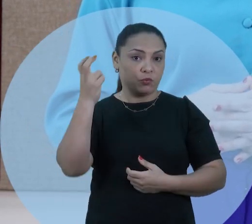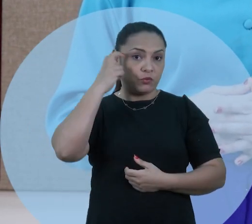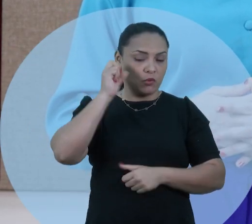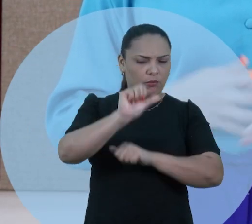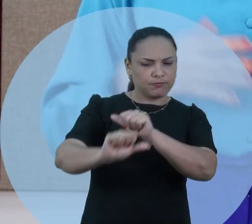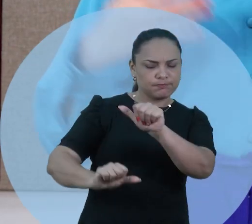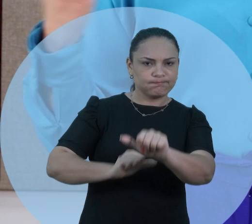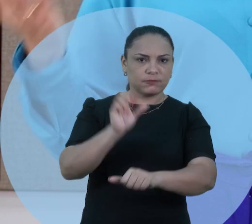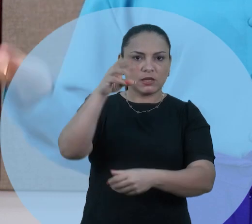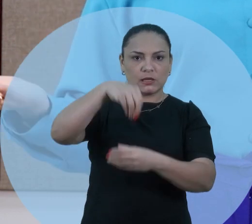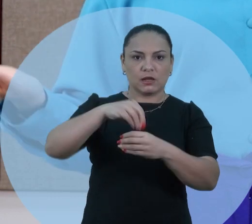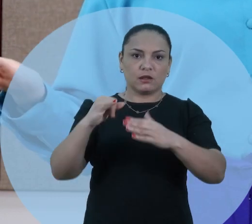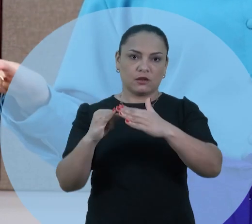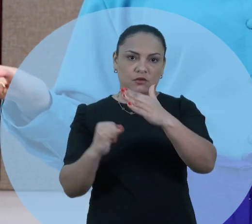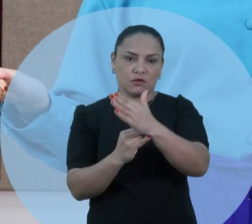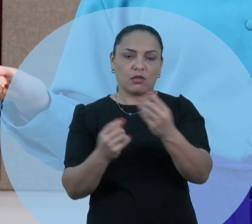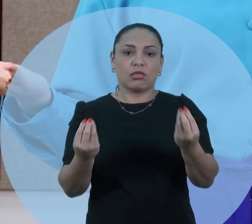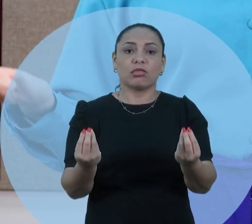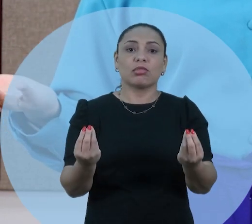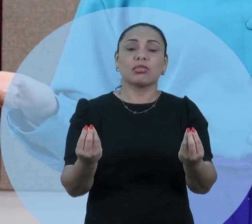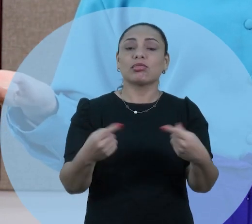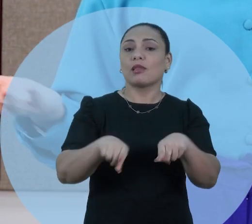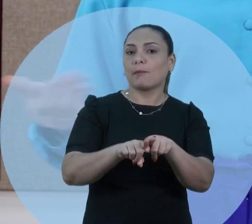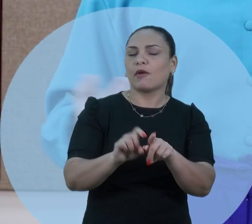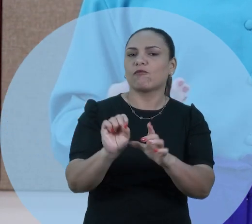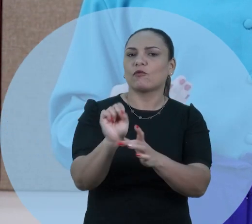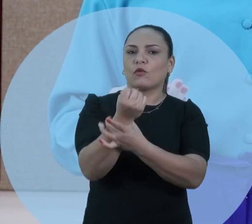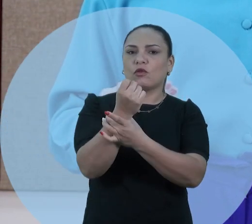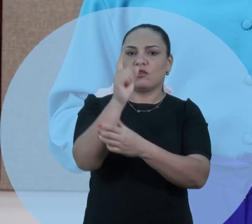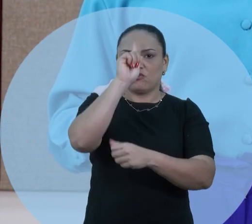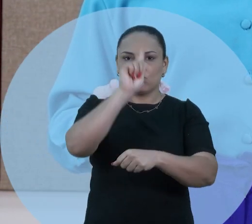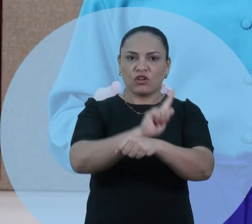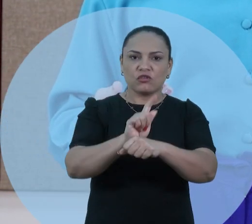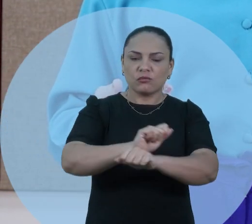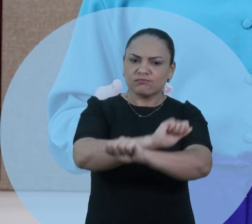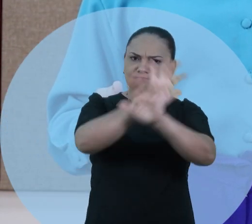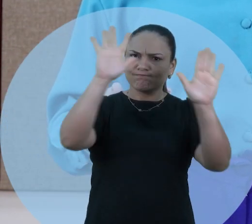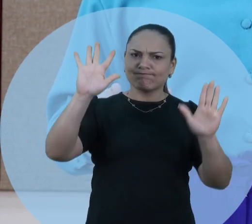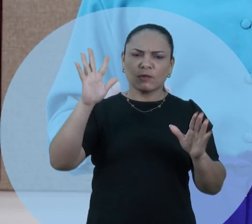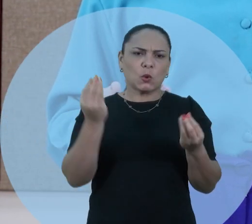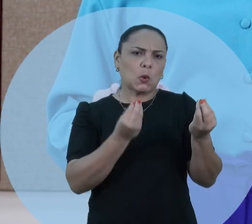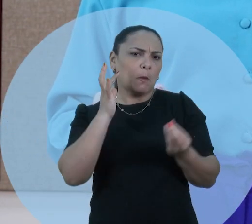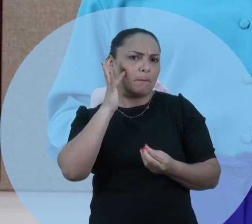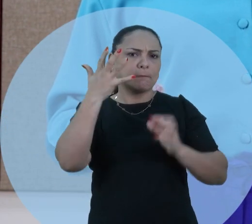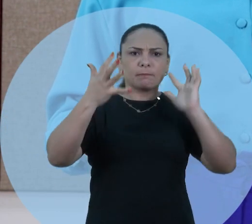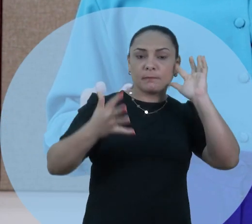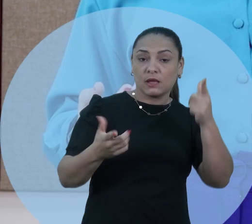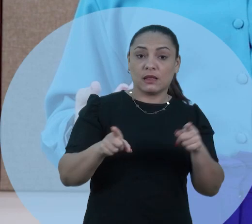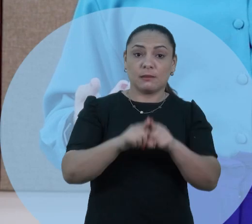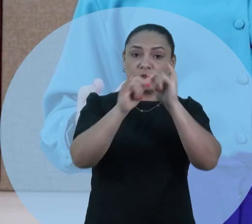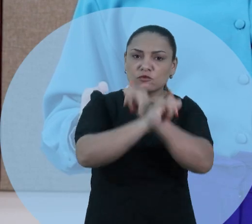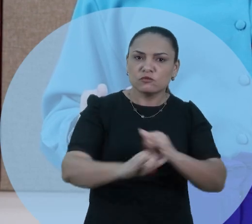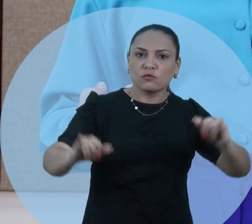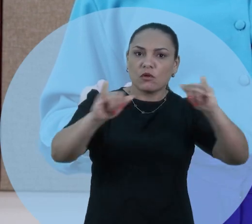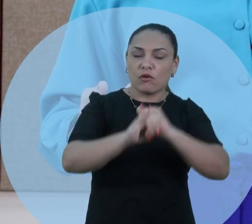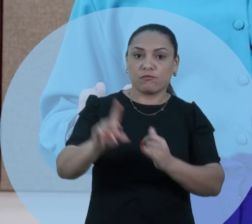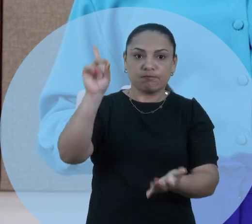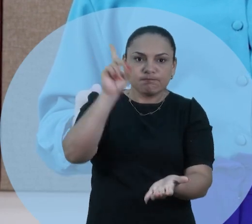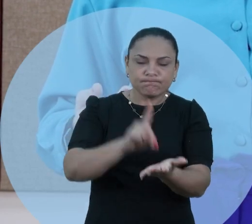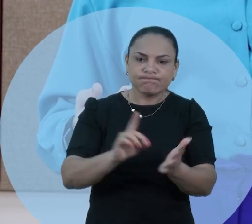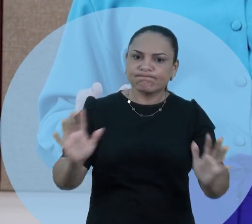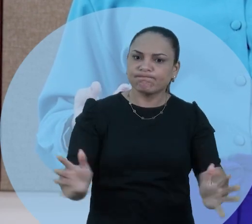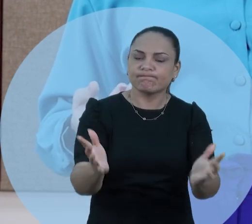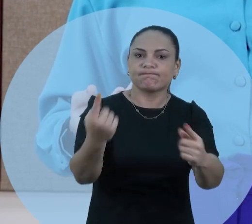organizacional, o fortalecimento da gestão, a transparência na tomada de decisão e na divulgação de informação